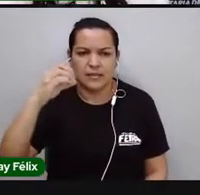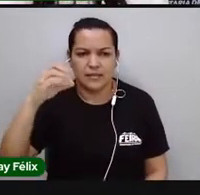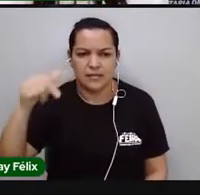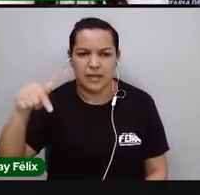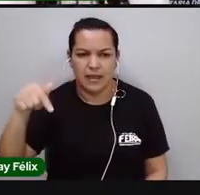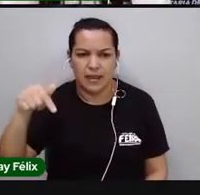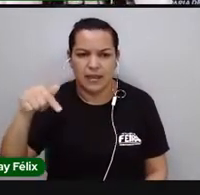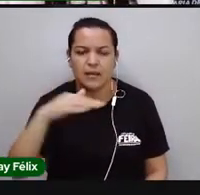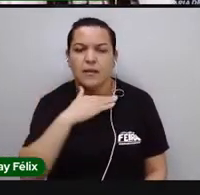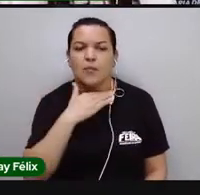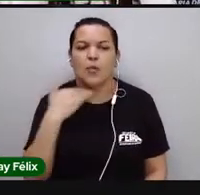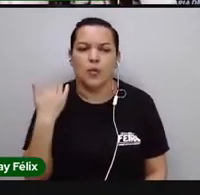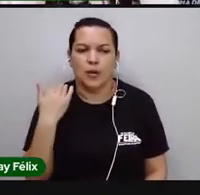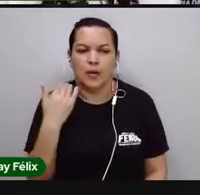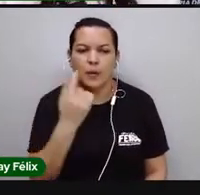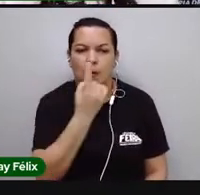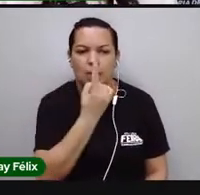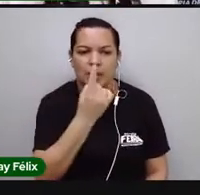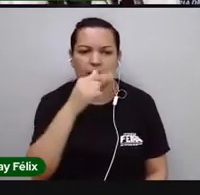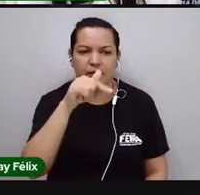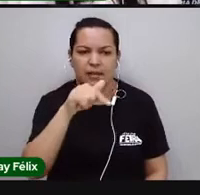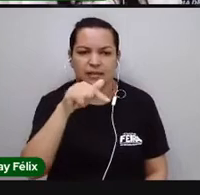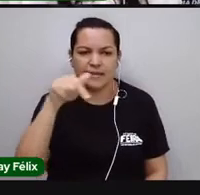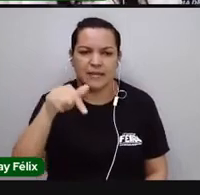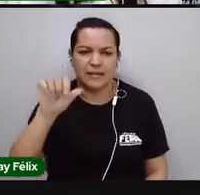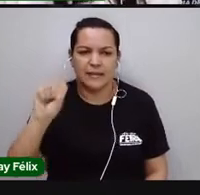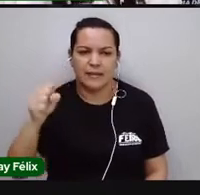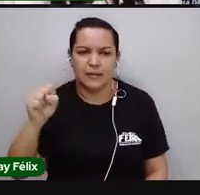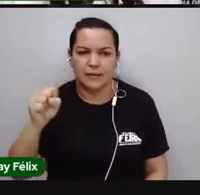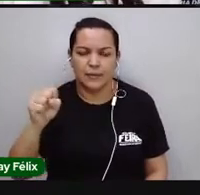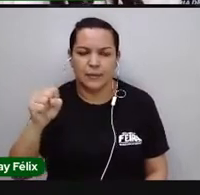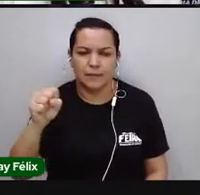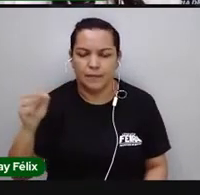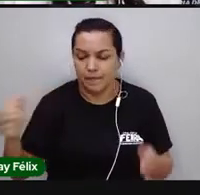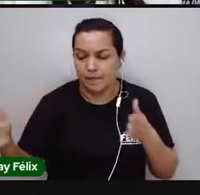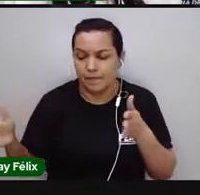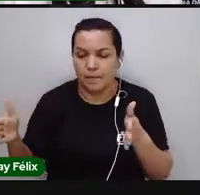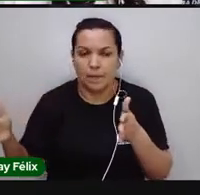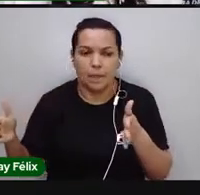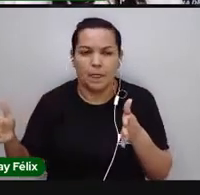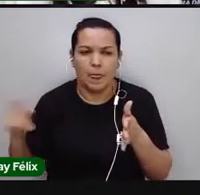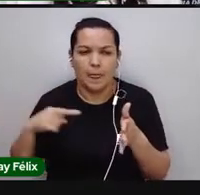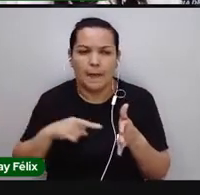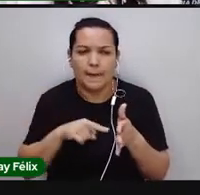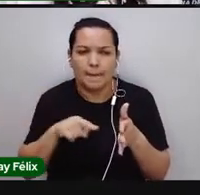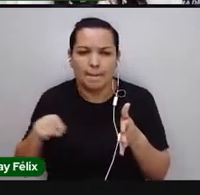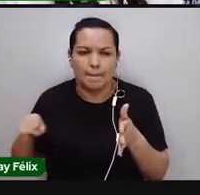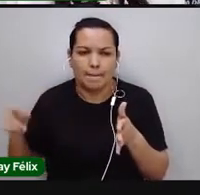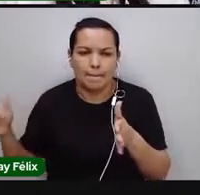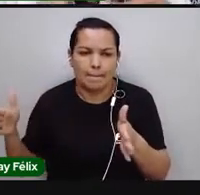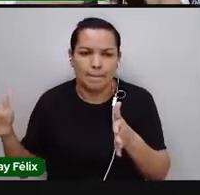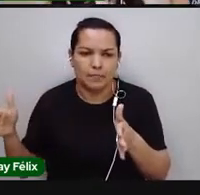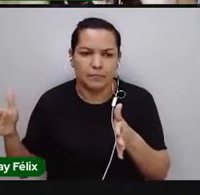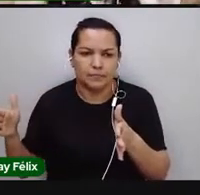1778. Nesse período, existia uma